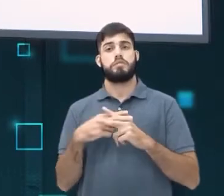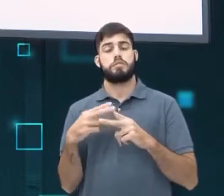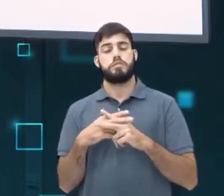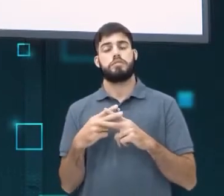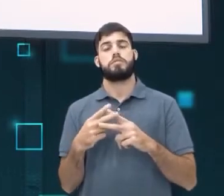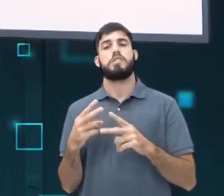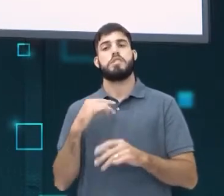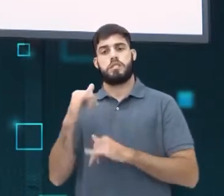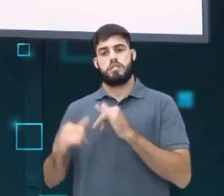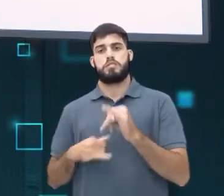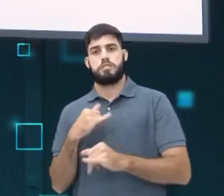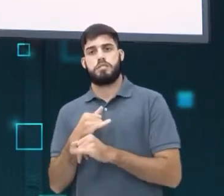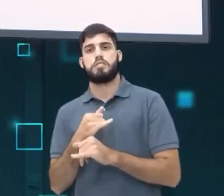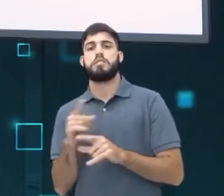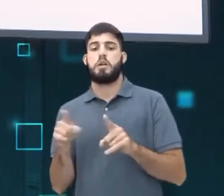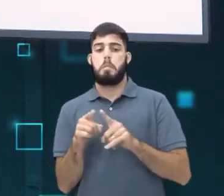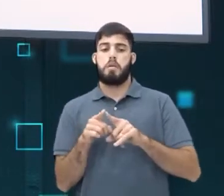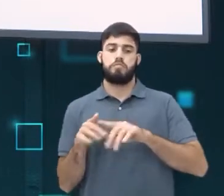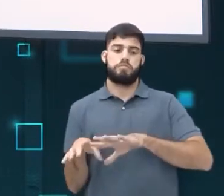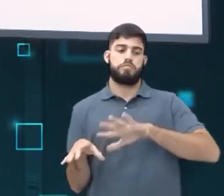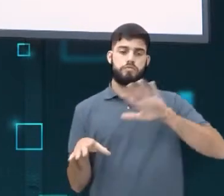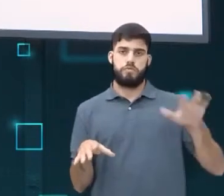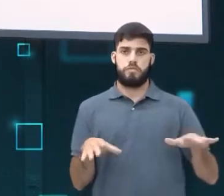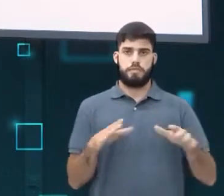na internet como fora dela também.